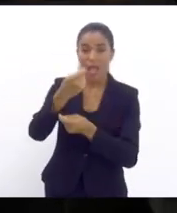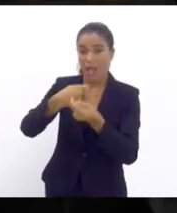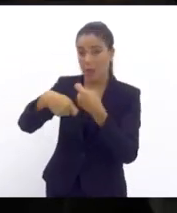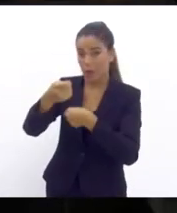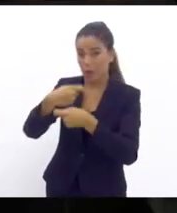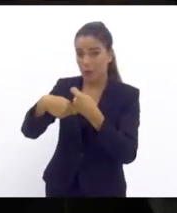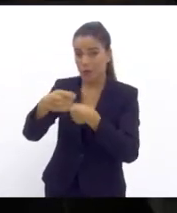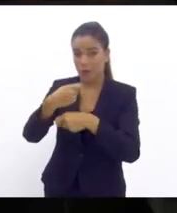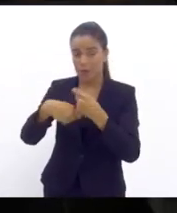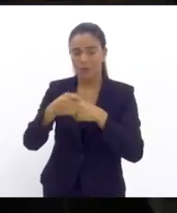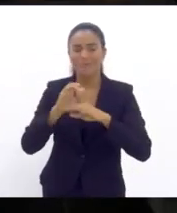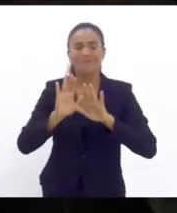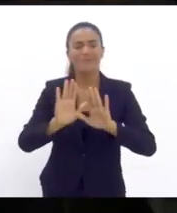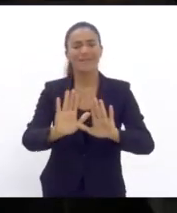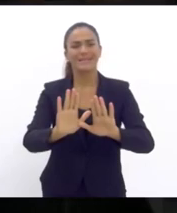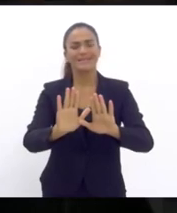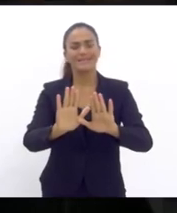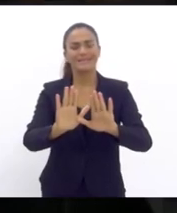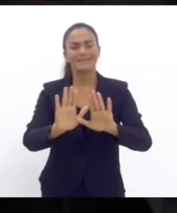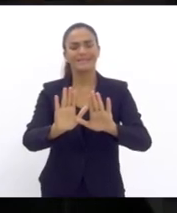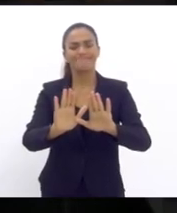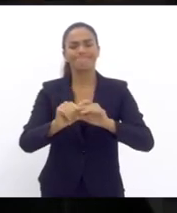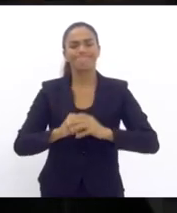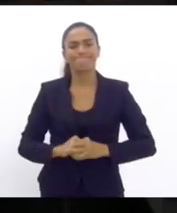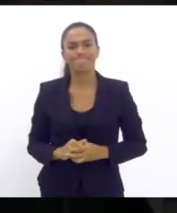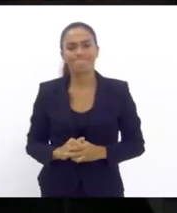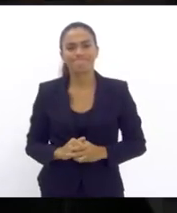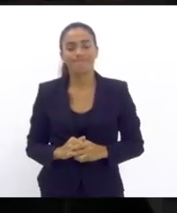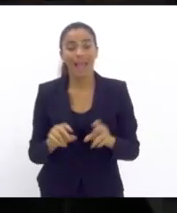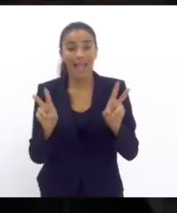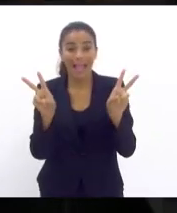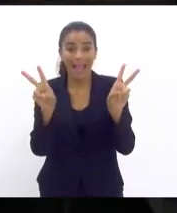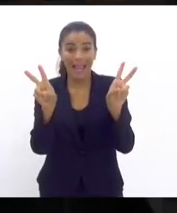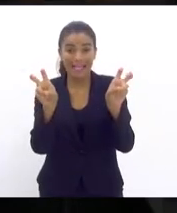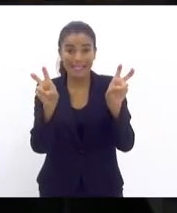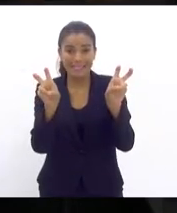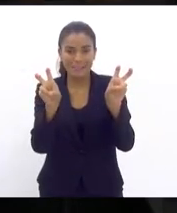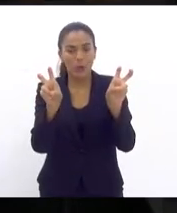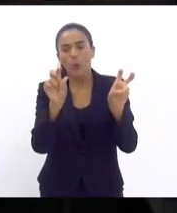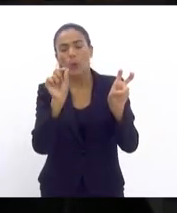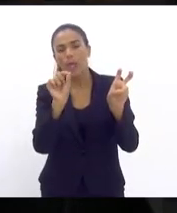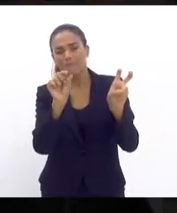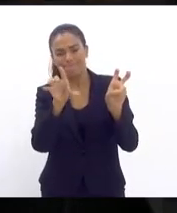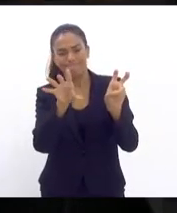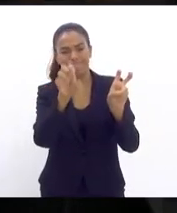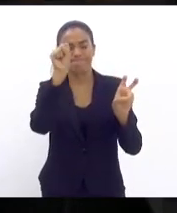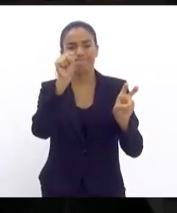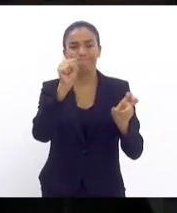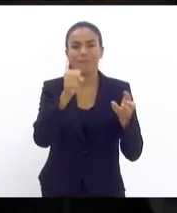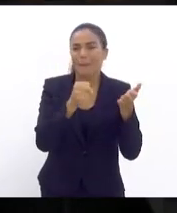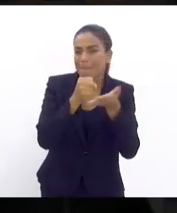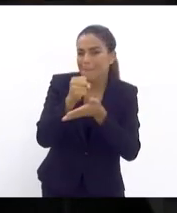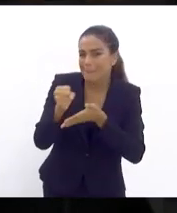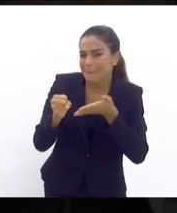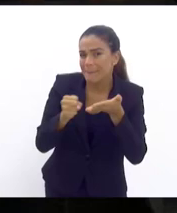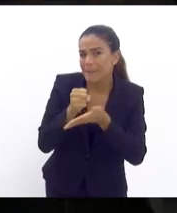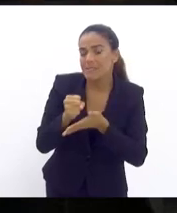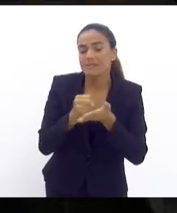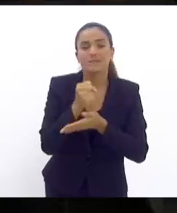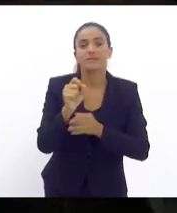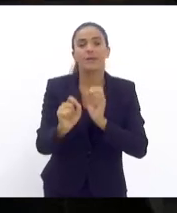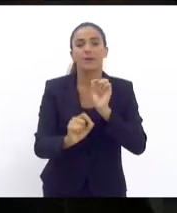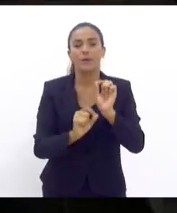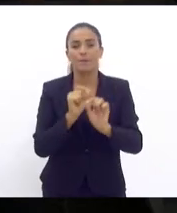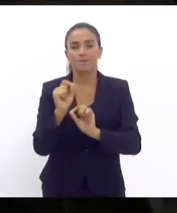Mas a questão básica é que se botou